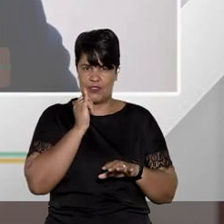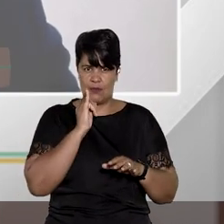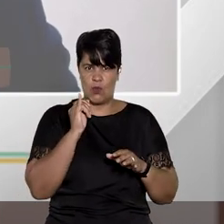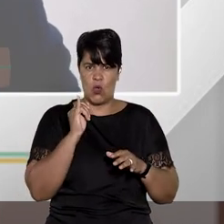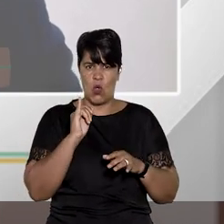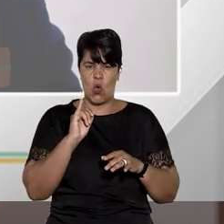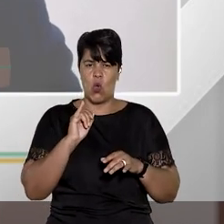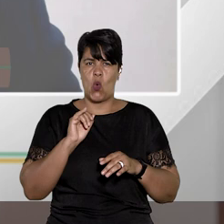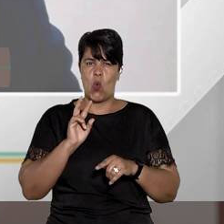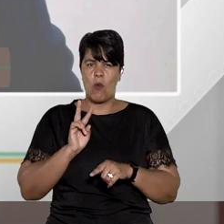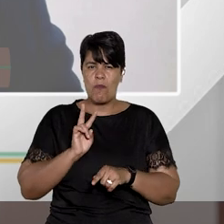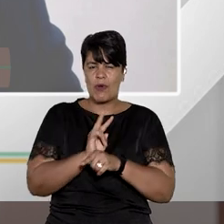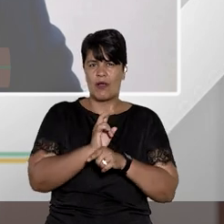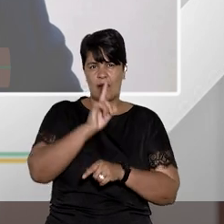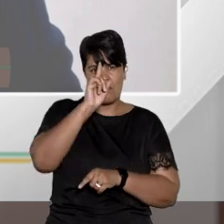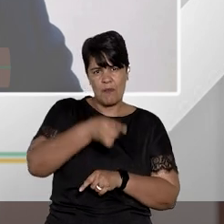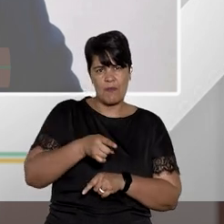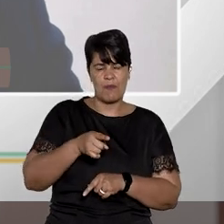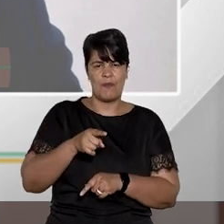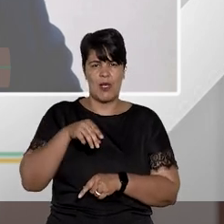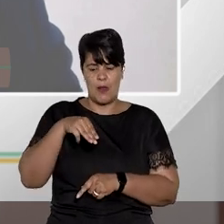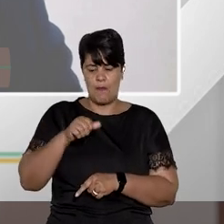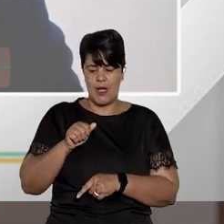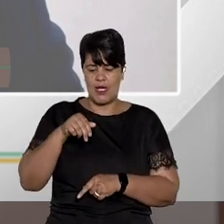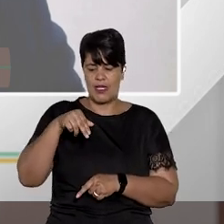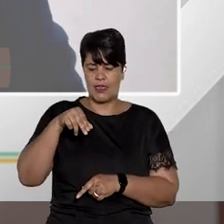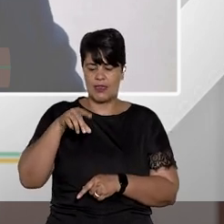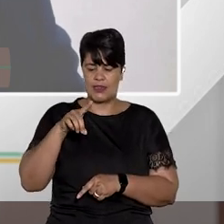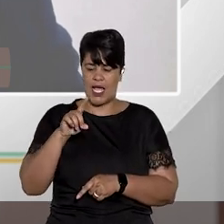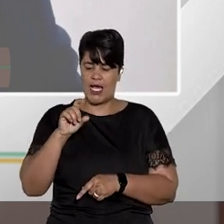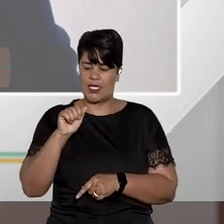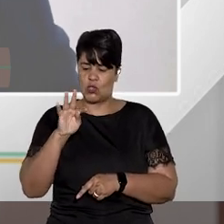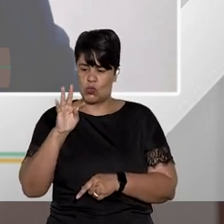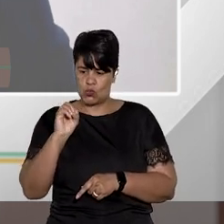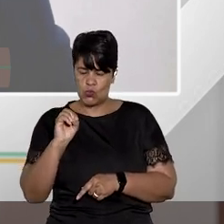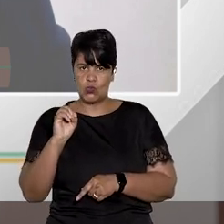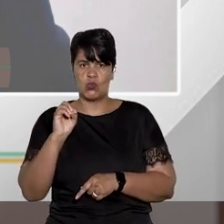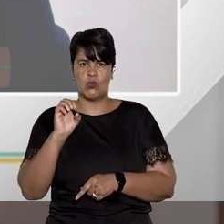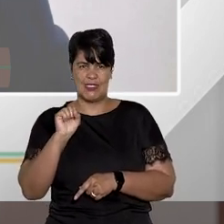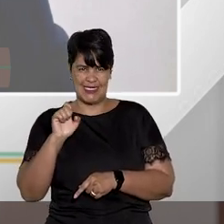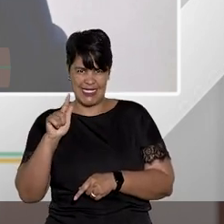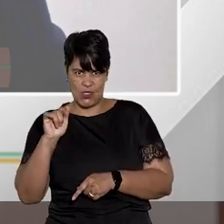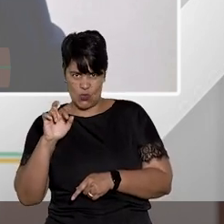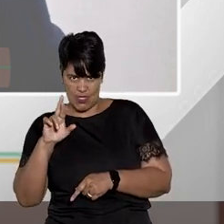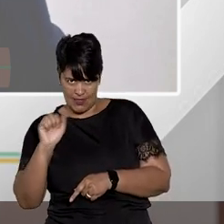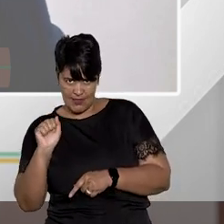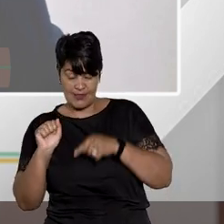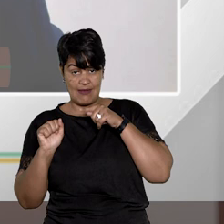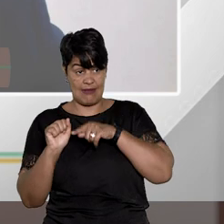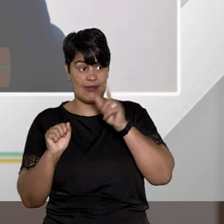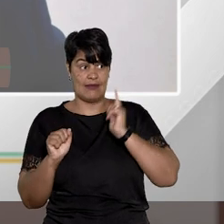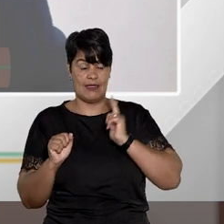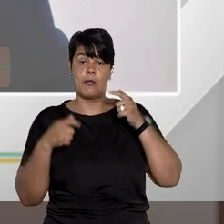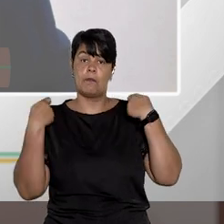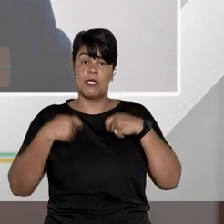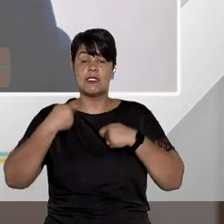segurança exige, ele demanda a comprovação de direito líquido e certo.